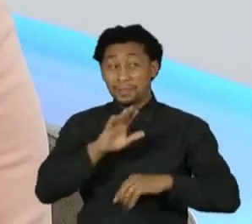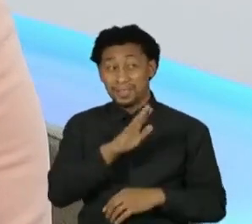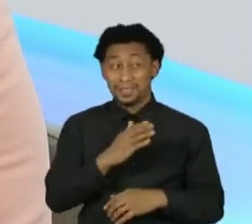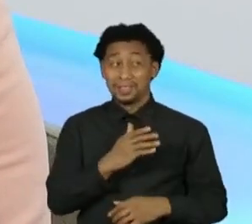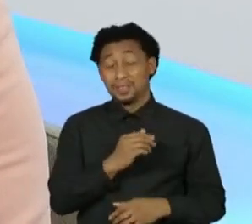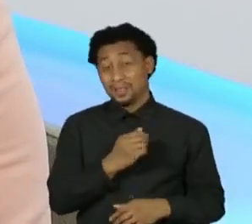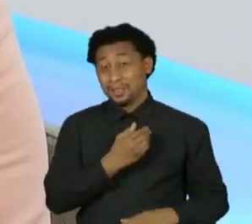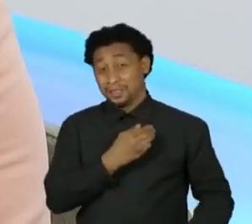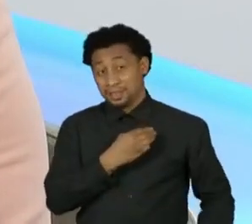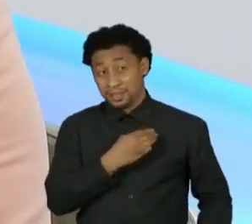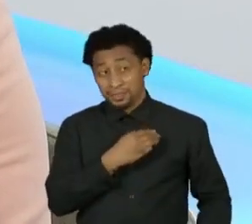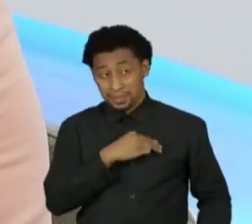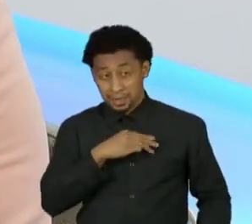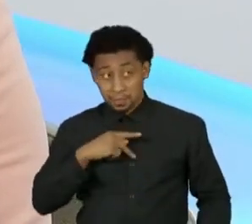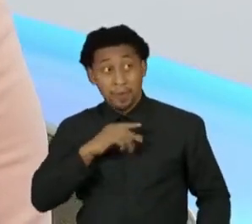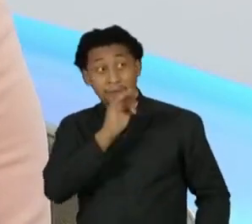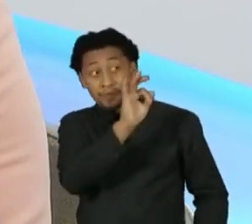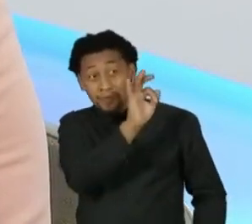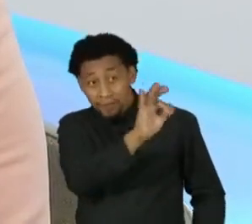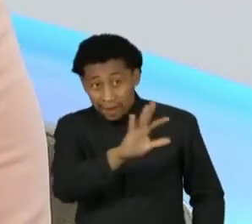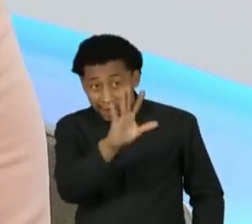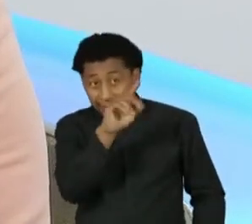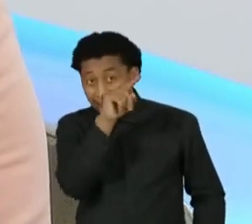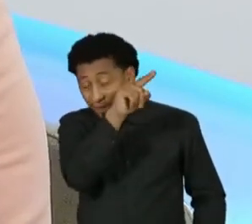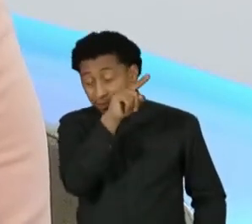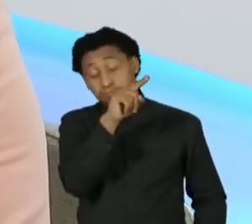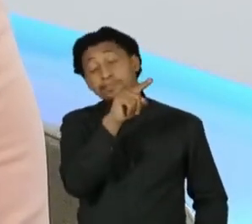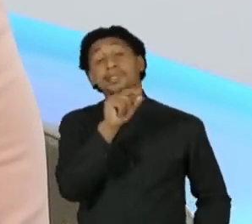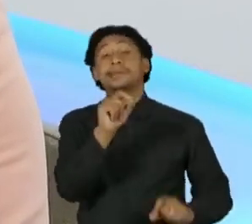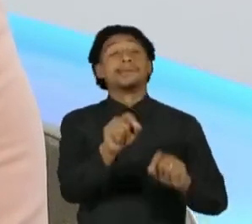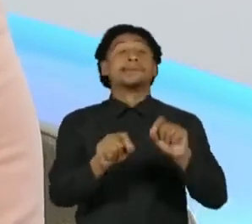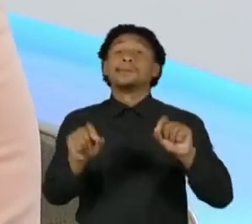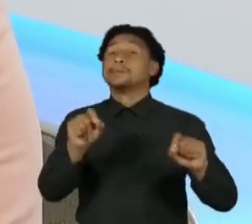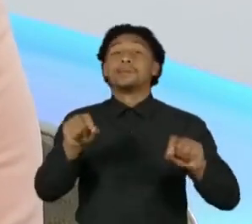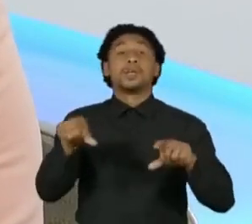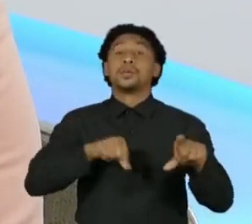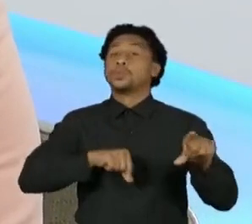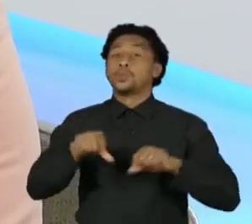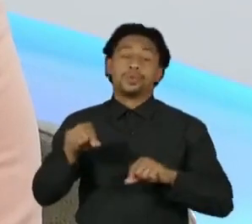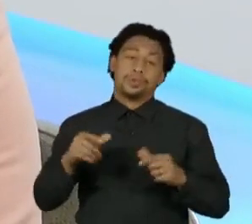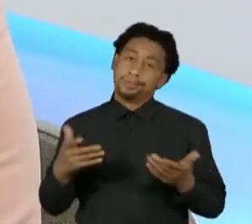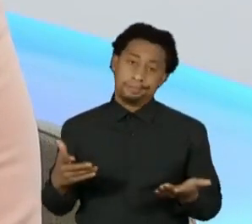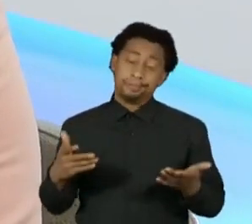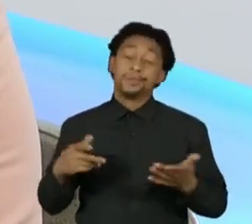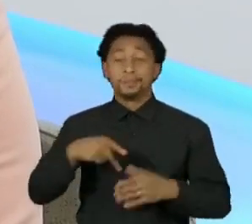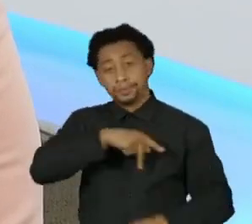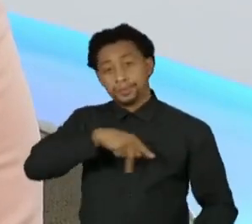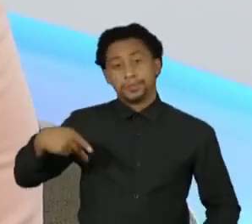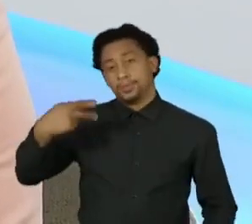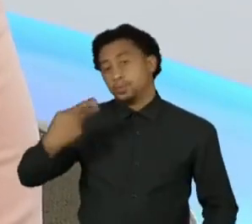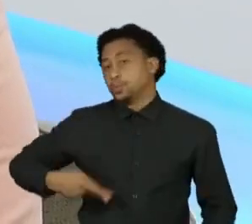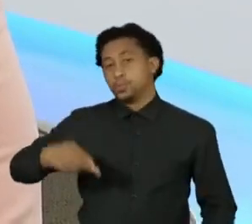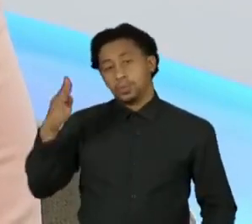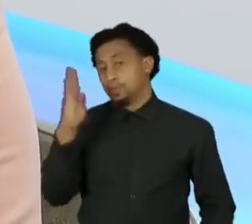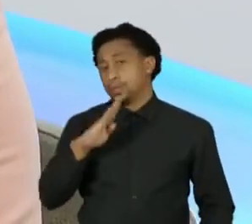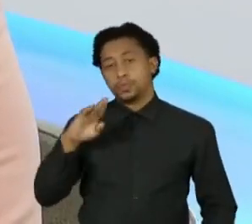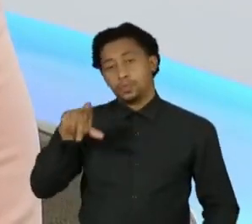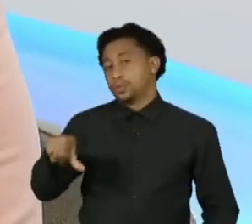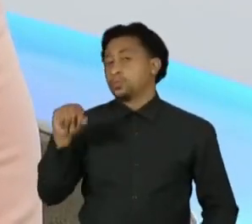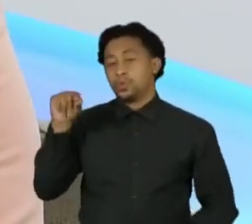que a Constituição diz que a escolha é exclusiva e de iniciativa do Presidente da República.